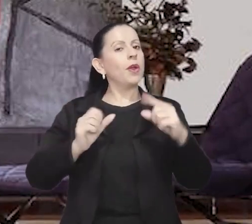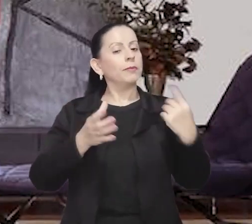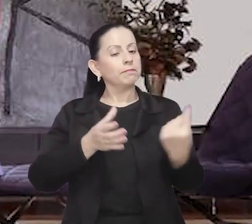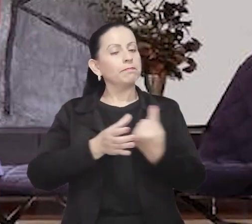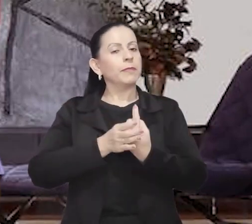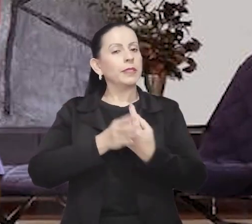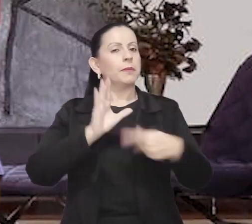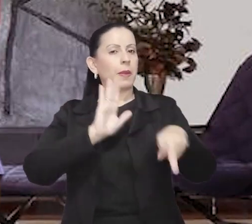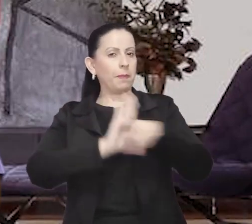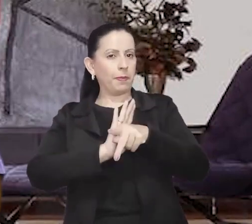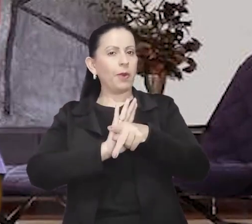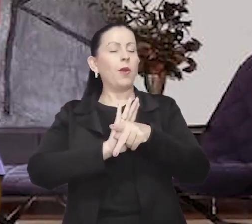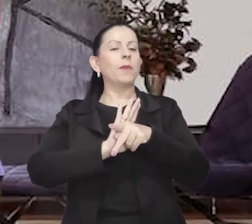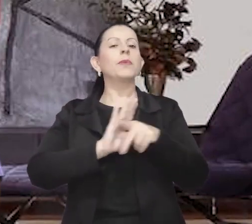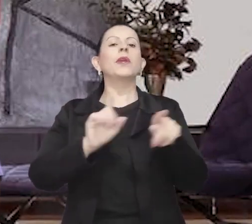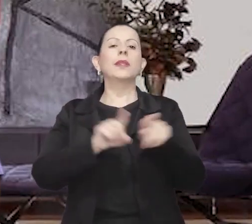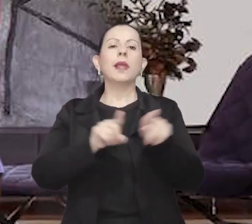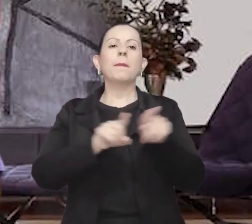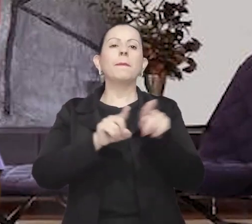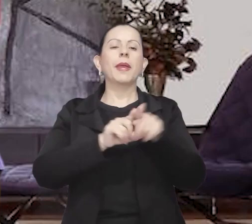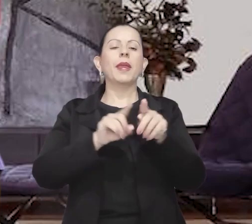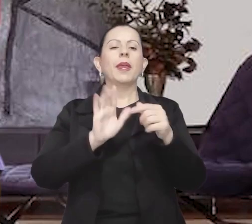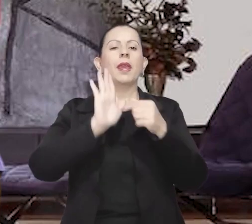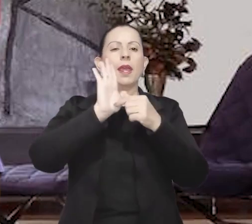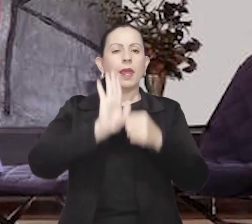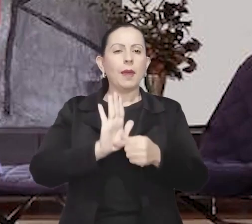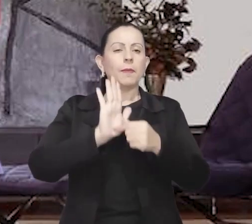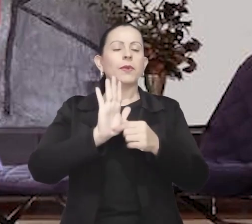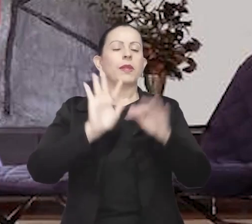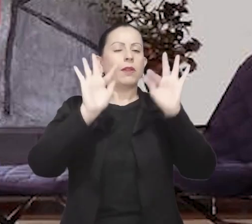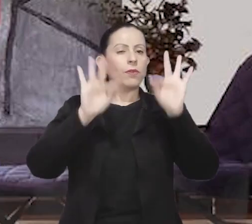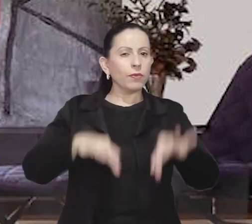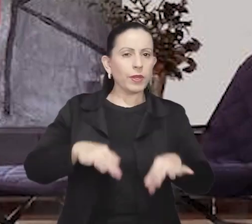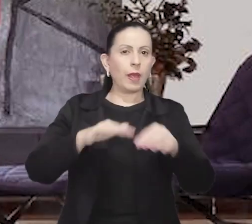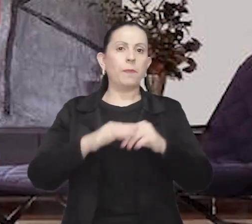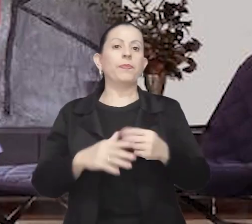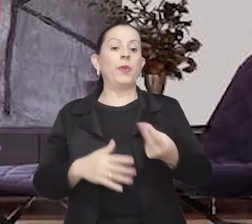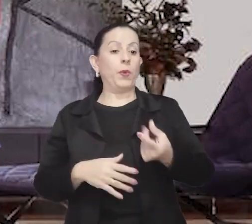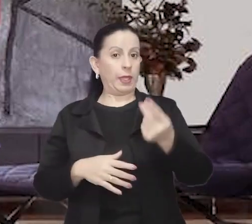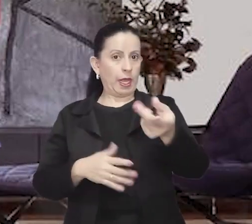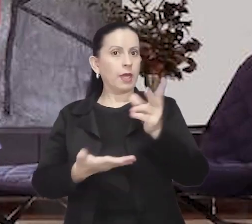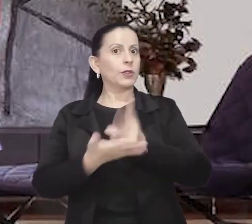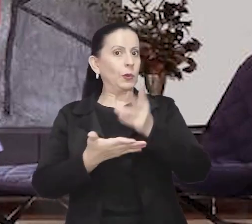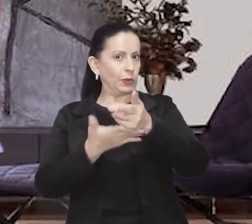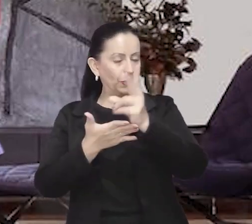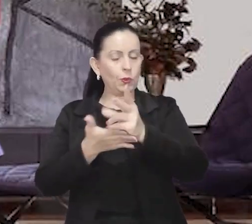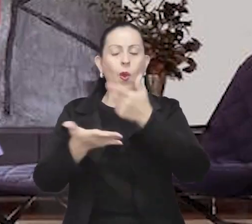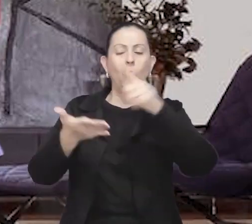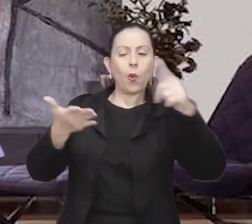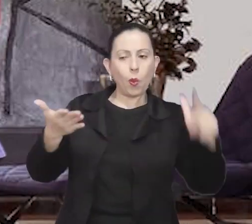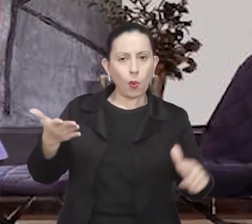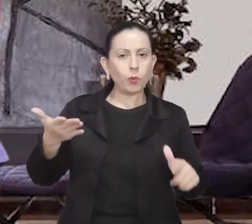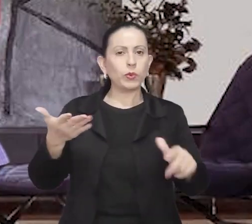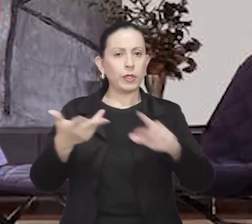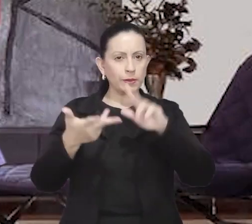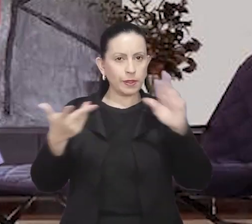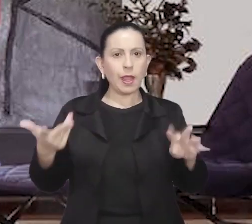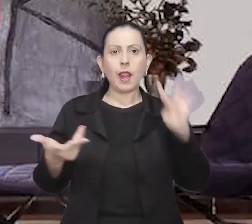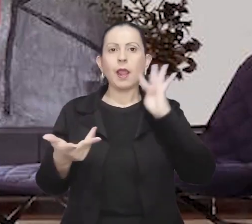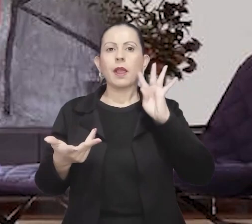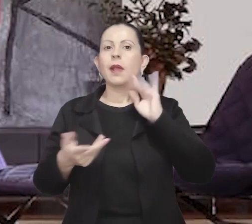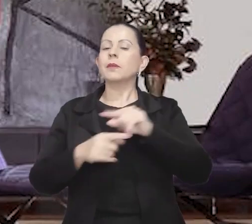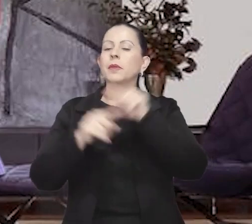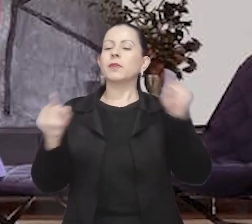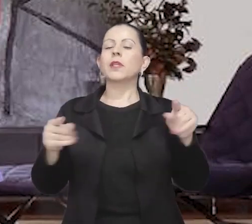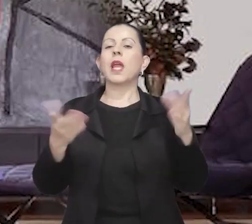nos créditos finais do programa. O Eternidade continua com muitas atrações legais para você. Não saia